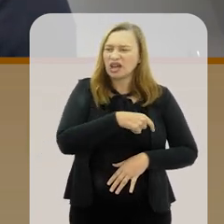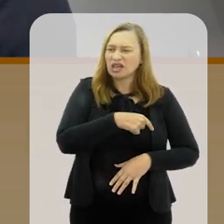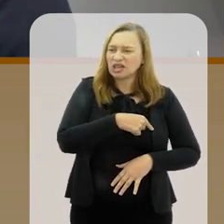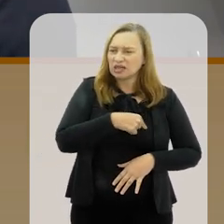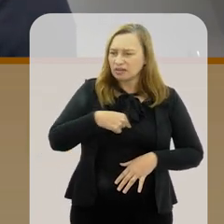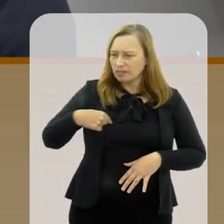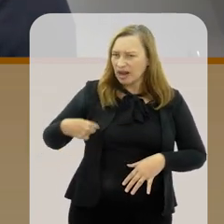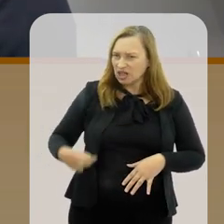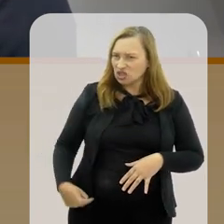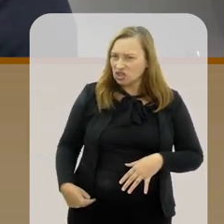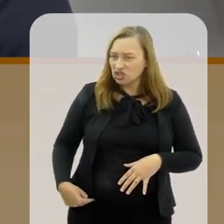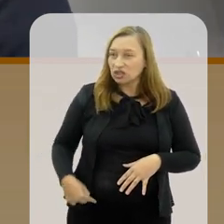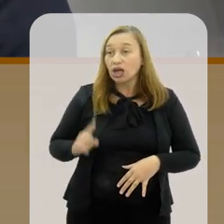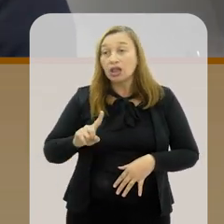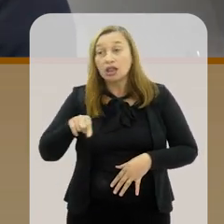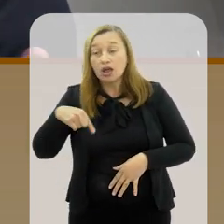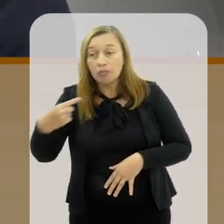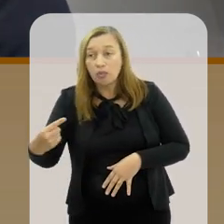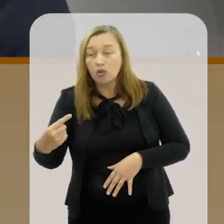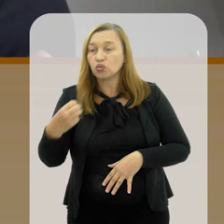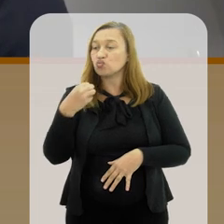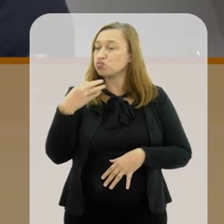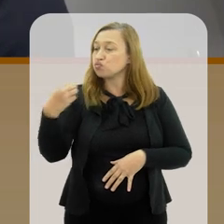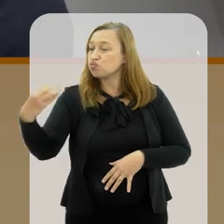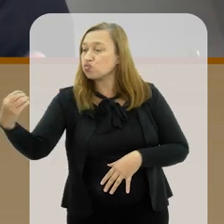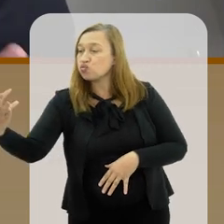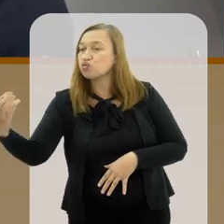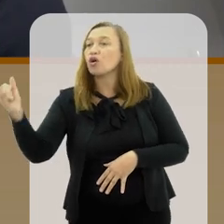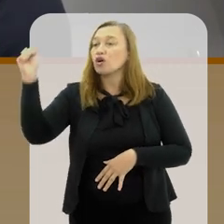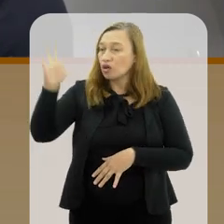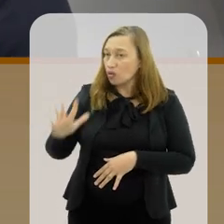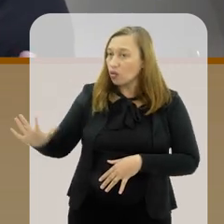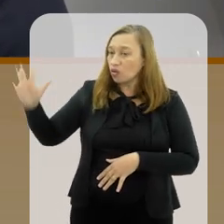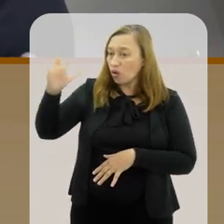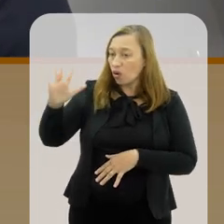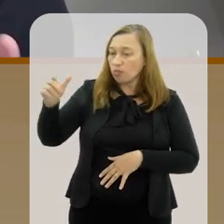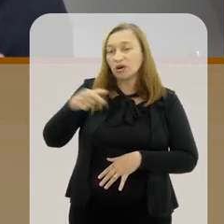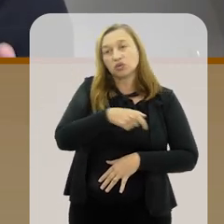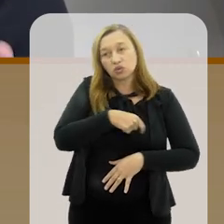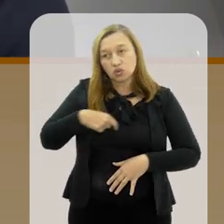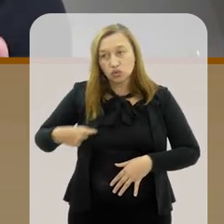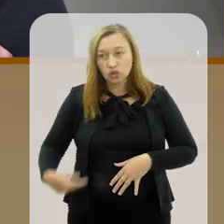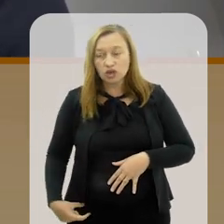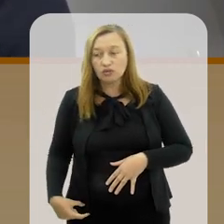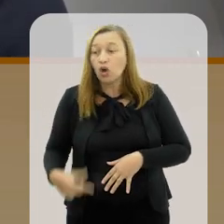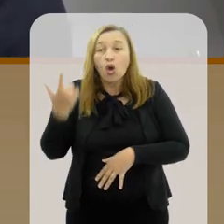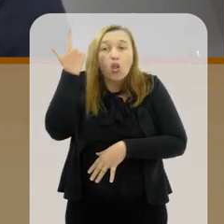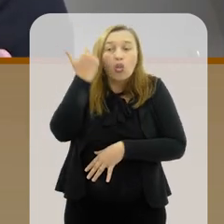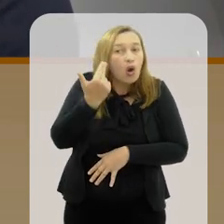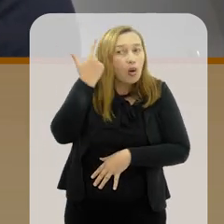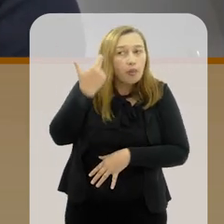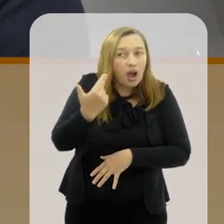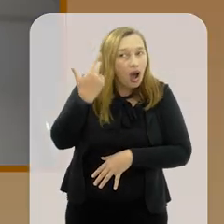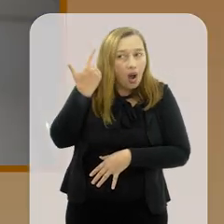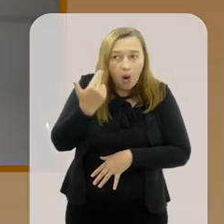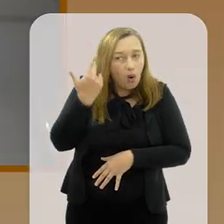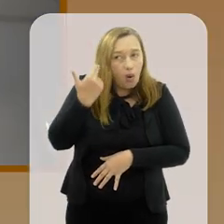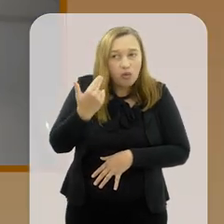exemplo. E depois passo em vários lugares da Europa e passo na Suíça. Então, faço minha atividade normal de pesquisador.